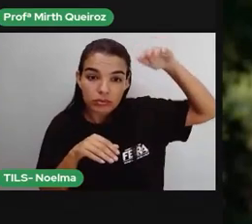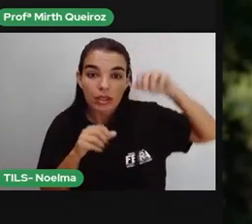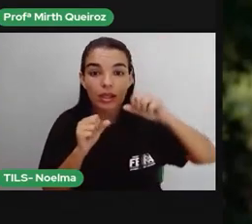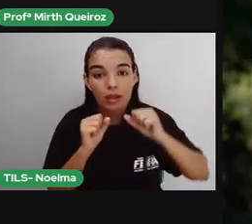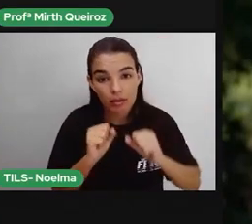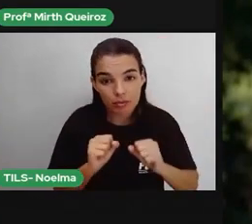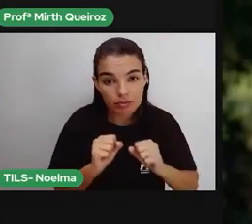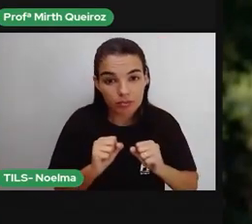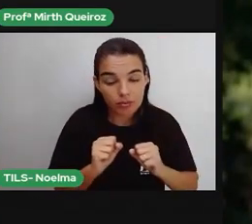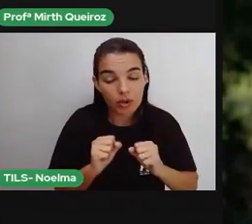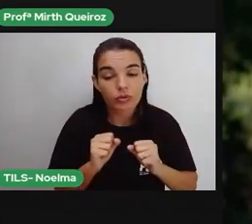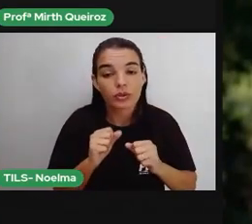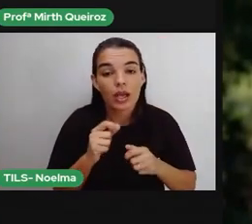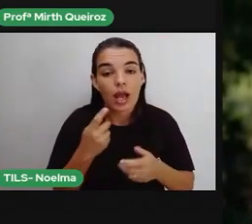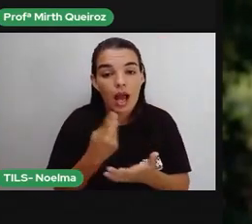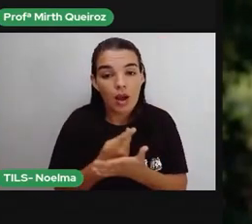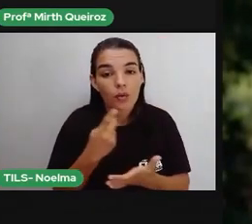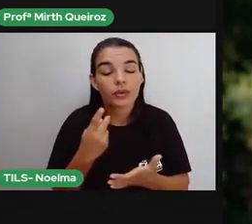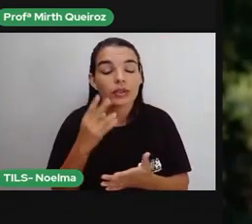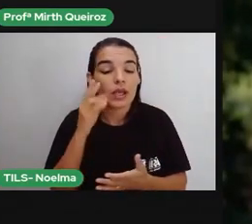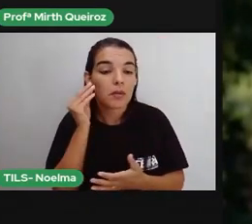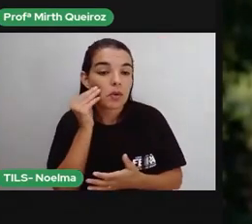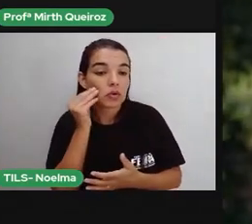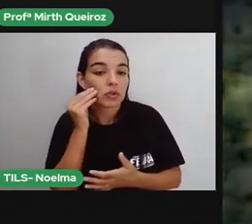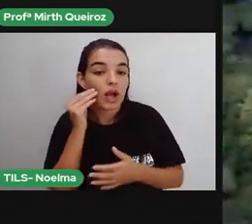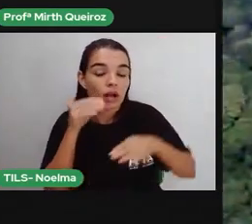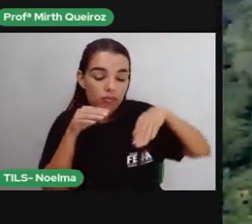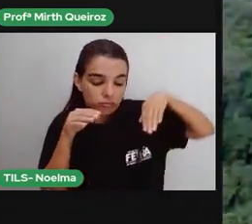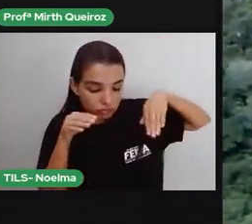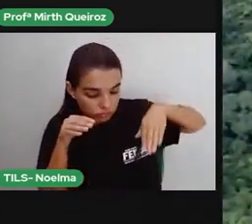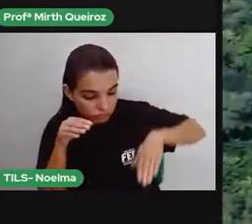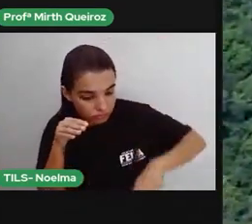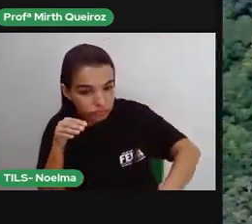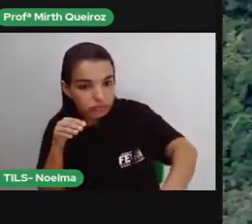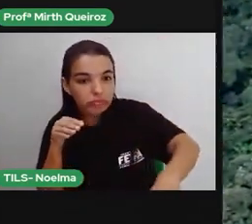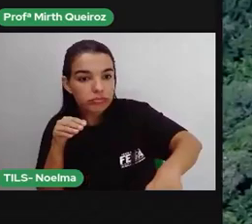hidrográfica, vão ter algum reflexo na parte baixa, que é o Pantanal.